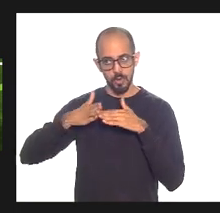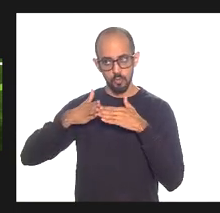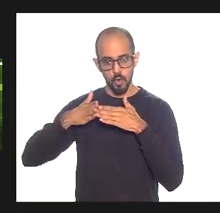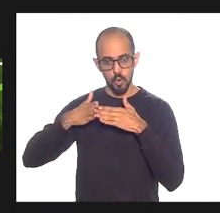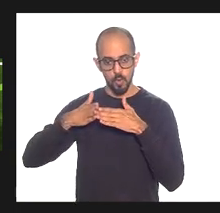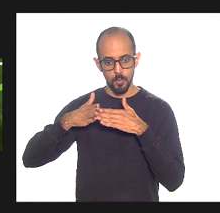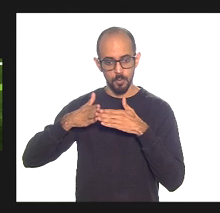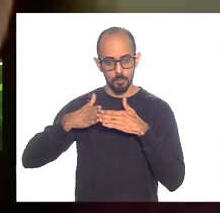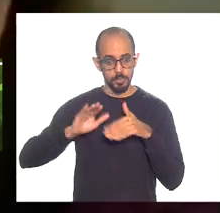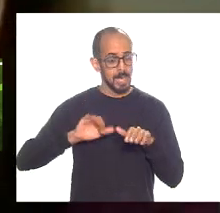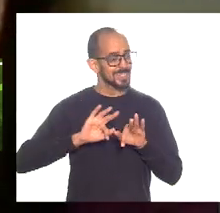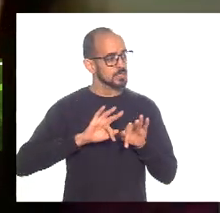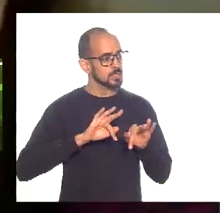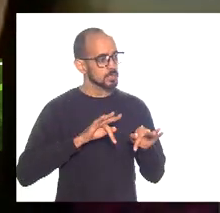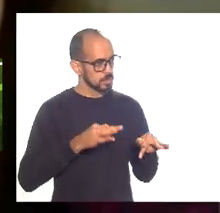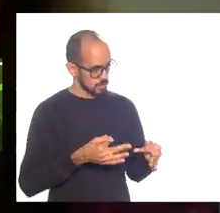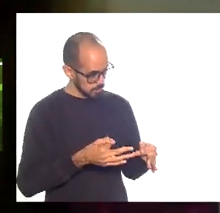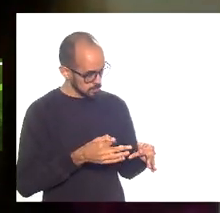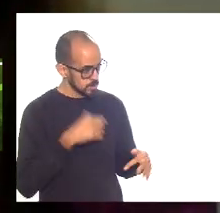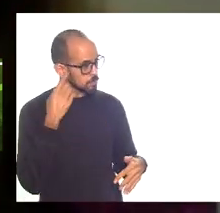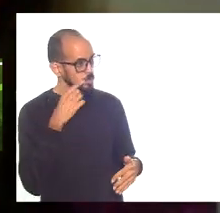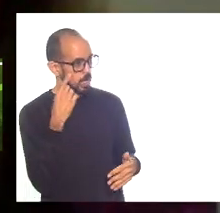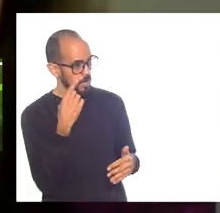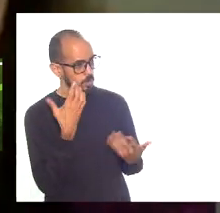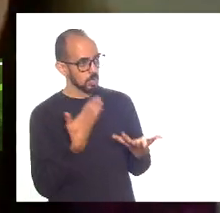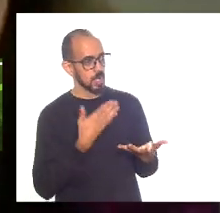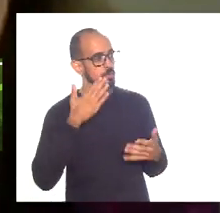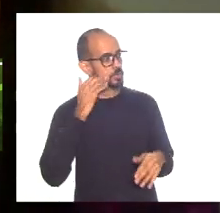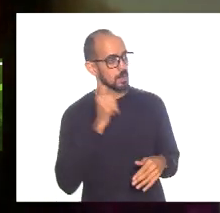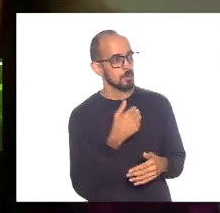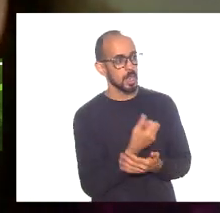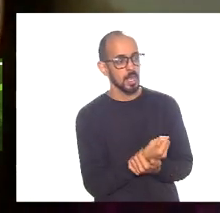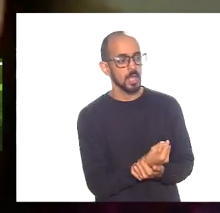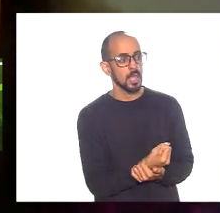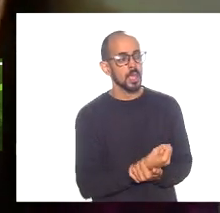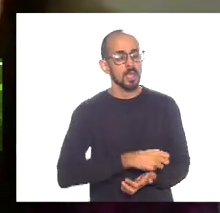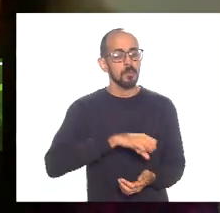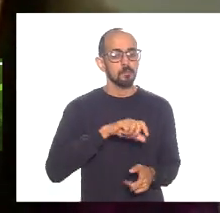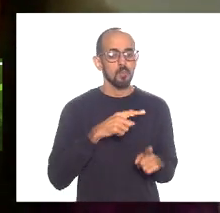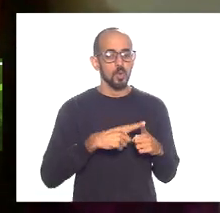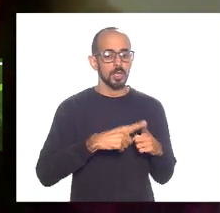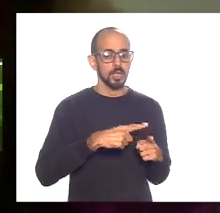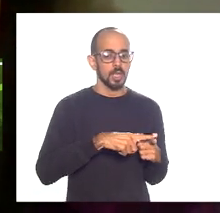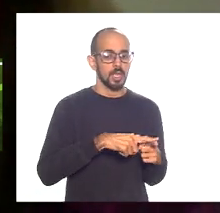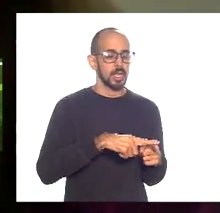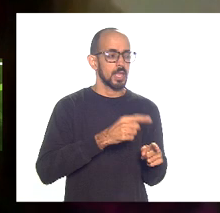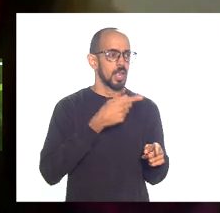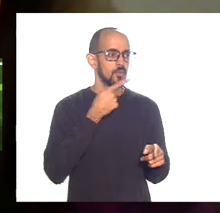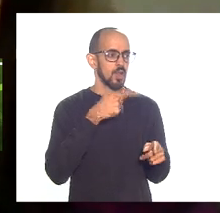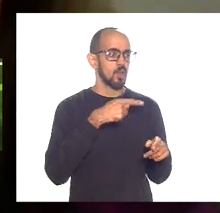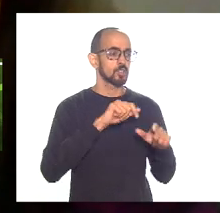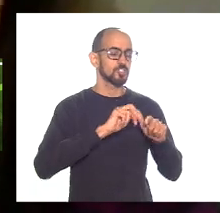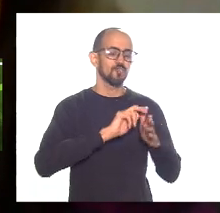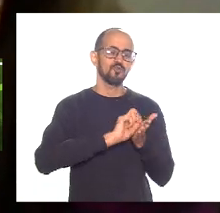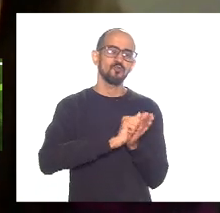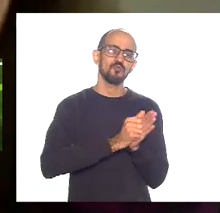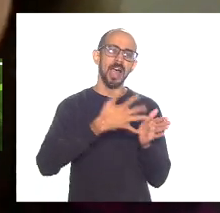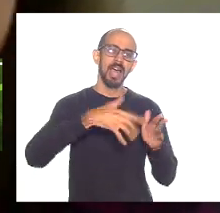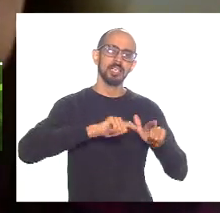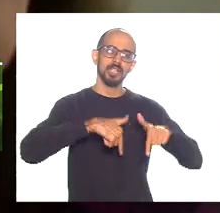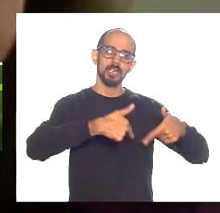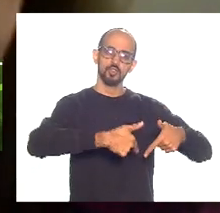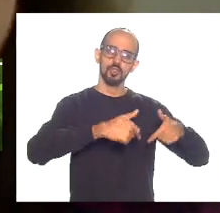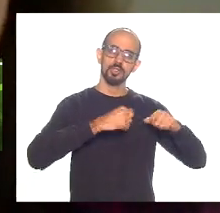é simples, deputado Márcio Pacheco, na fala de Mauro Osório houve citação de várias ações que deveriam ser